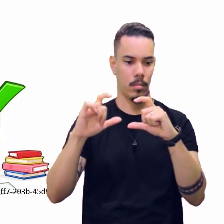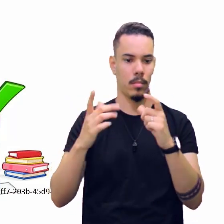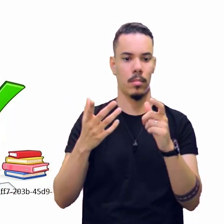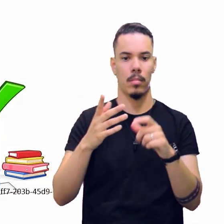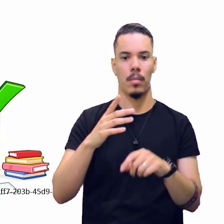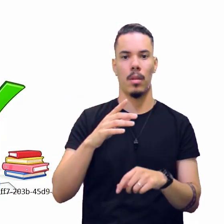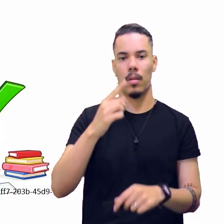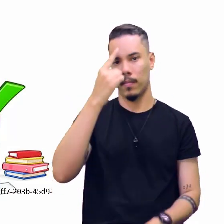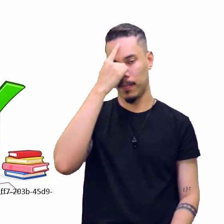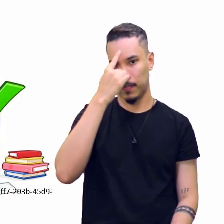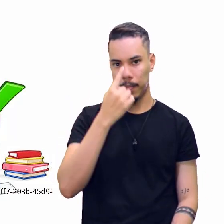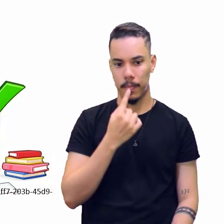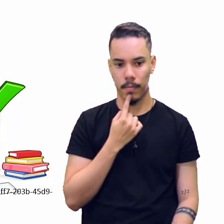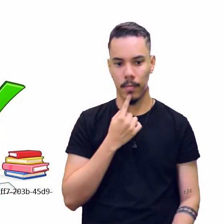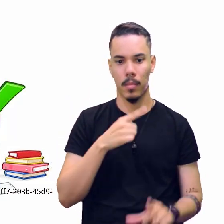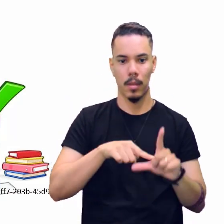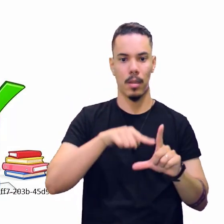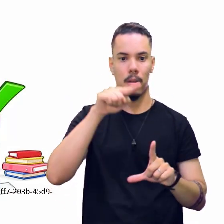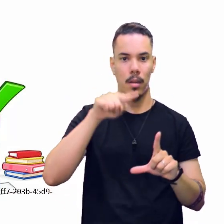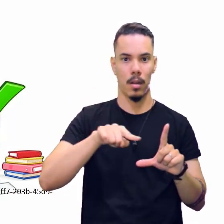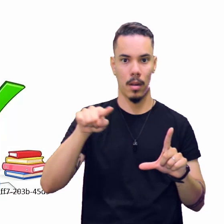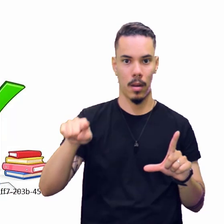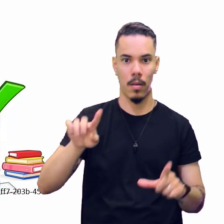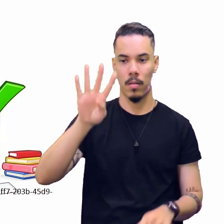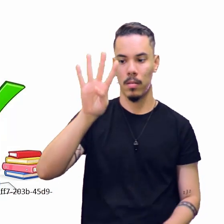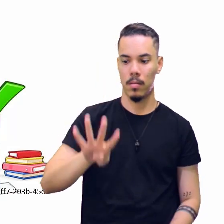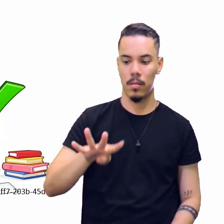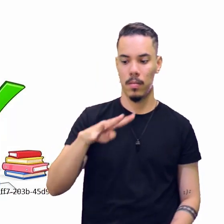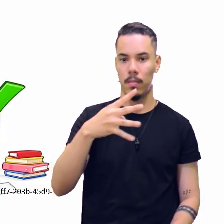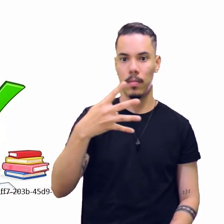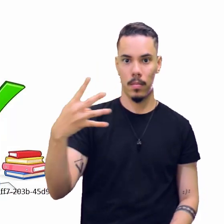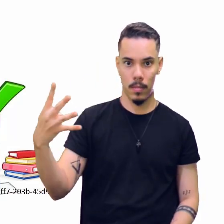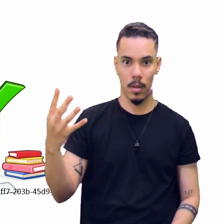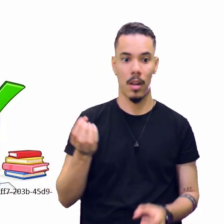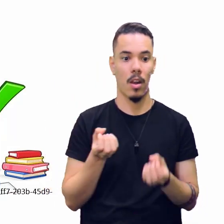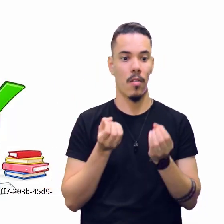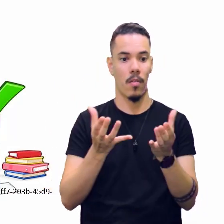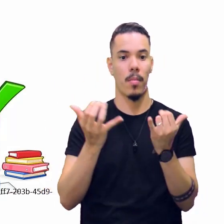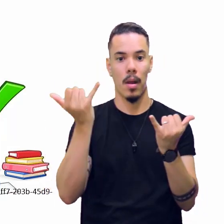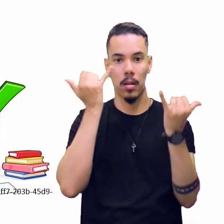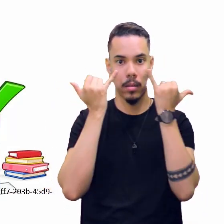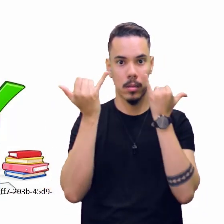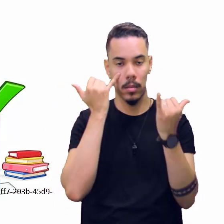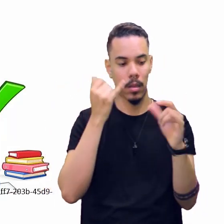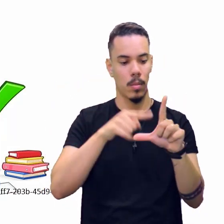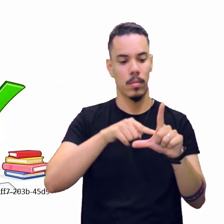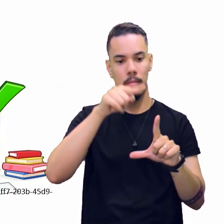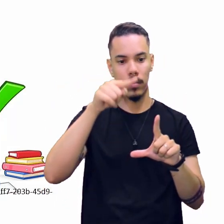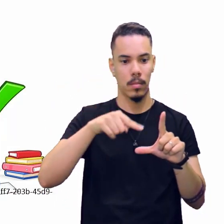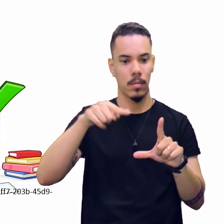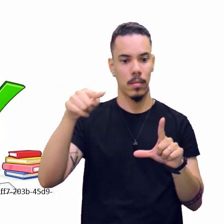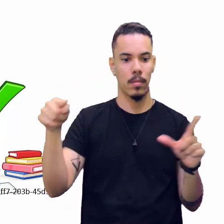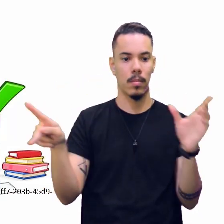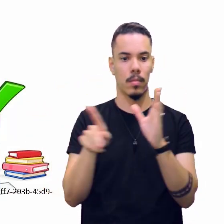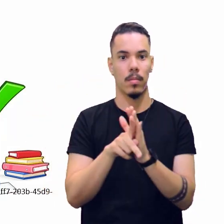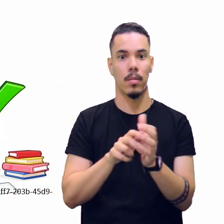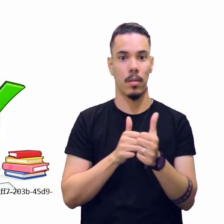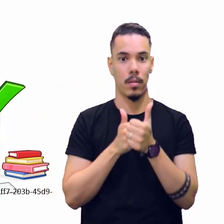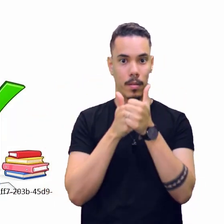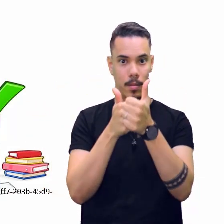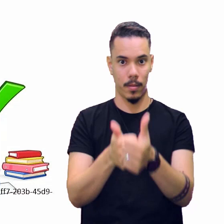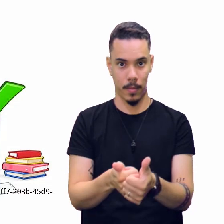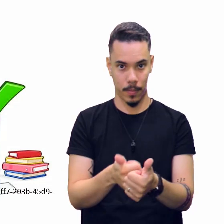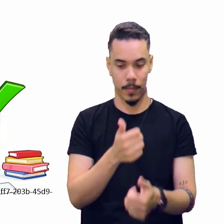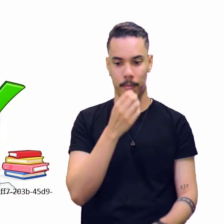quadros, os gráficos, as tabelas e os infográficos que eventualmente acompanham.